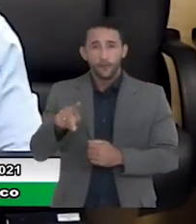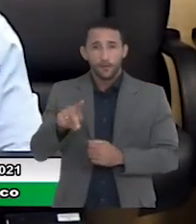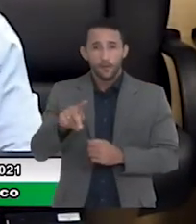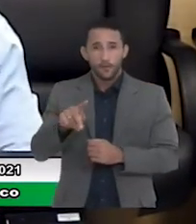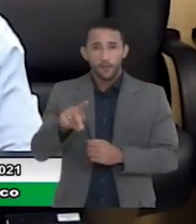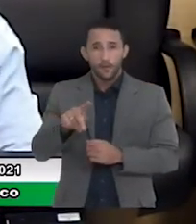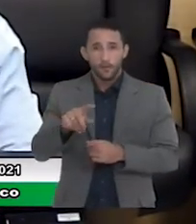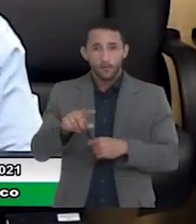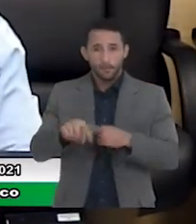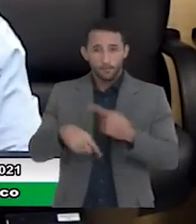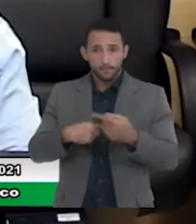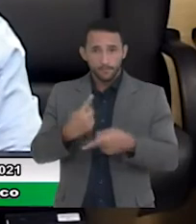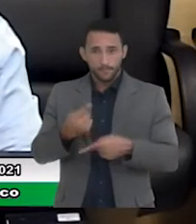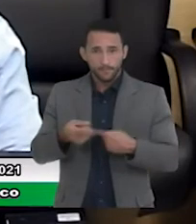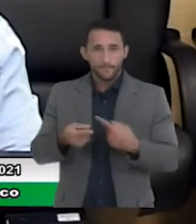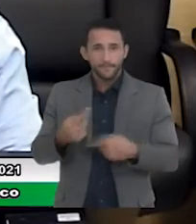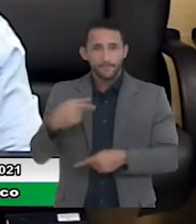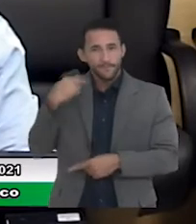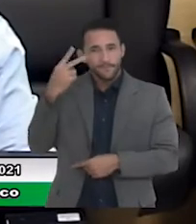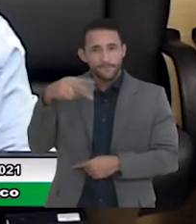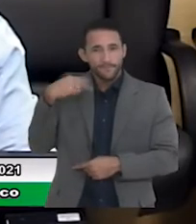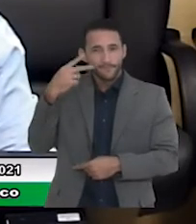demais vereadores...